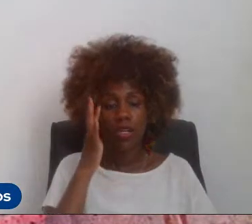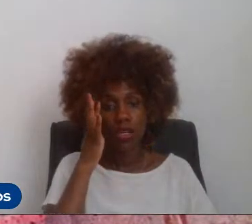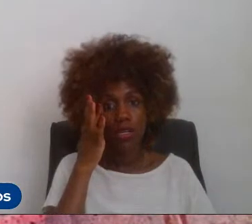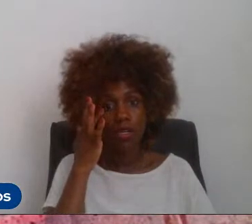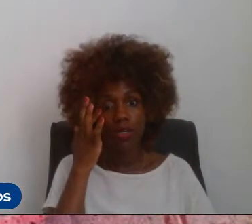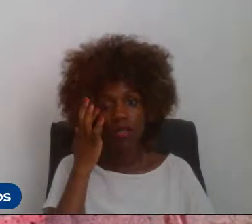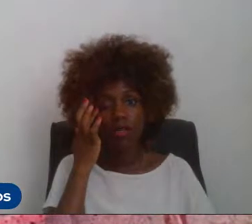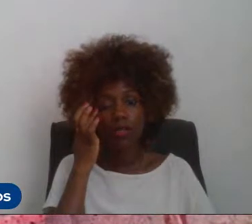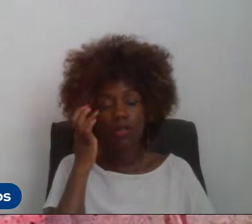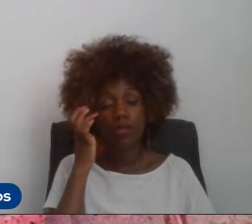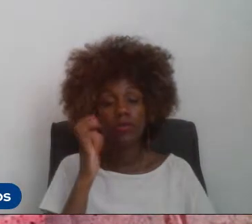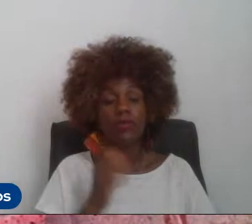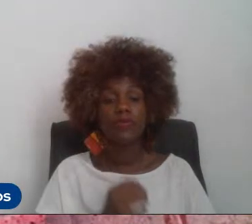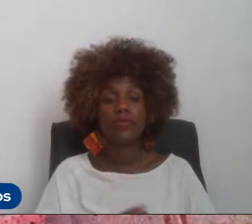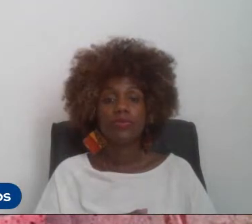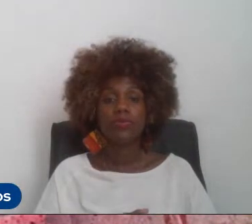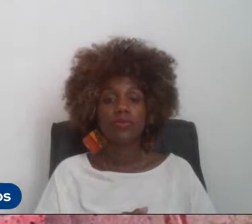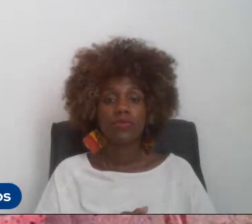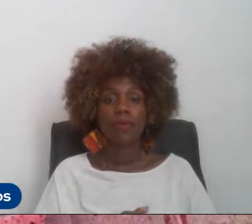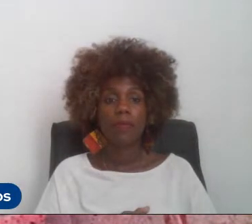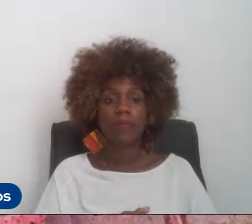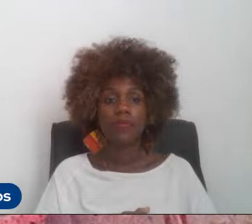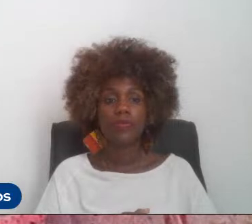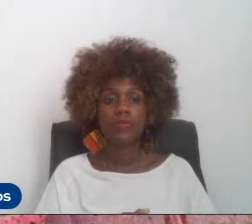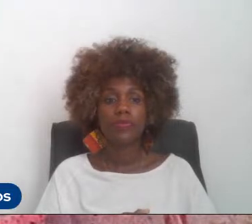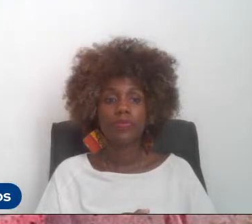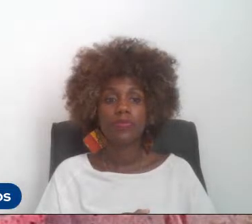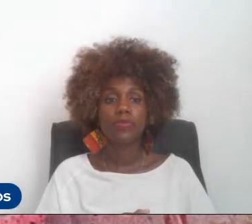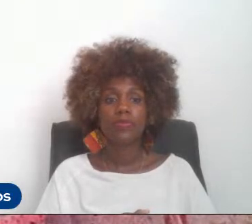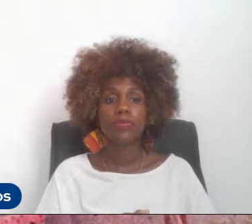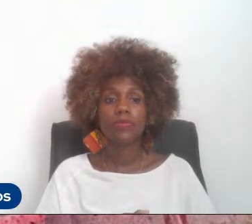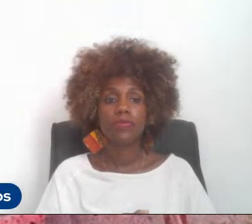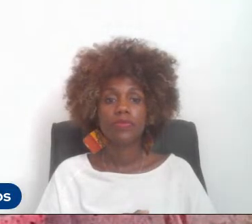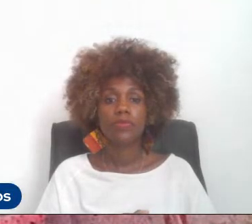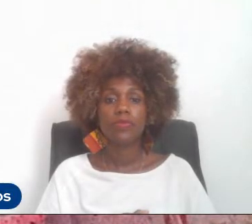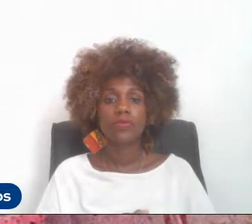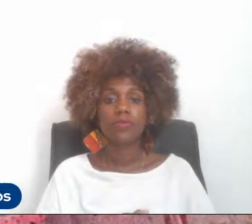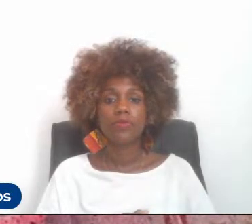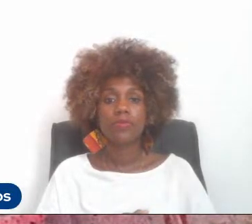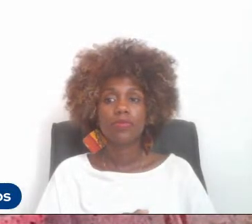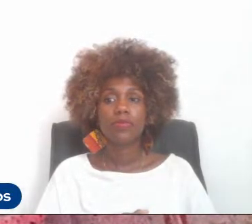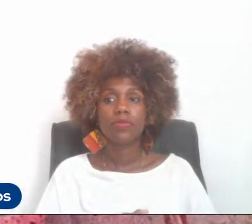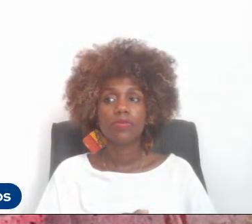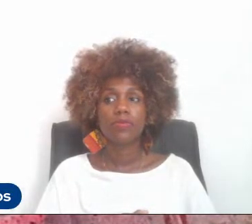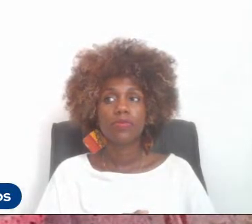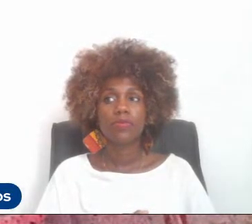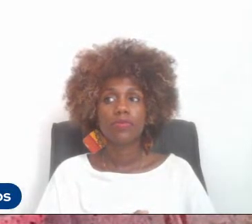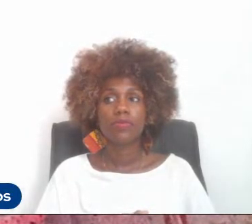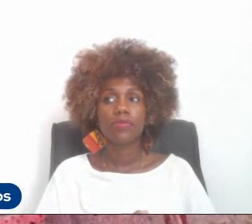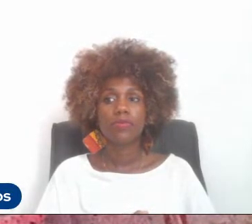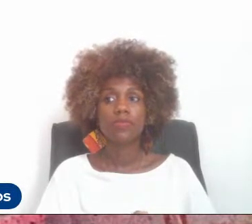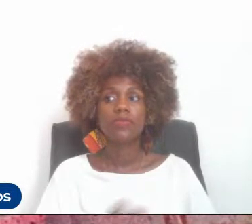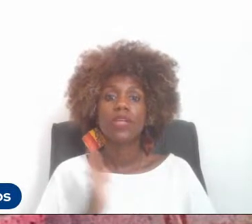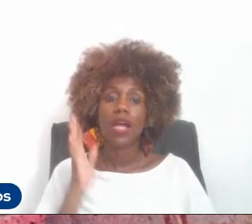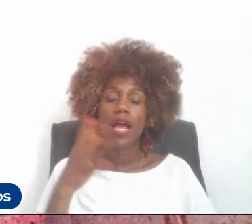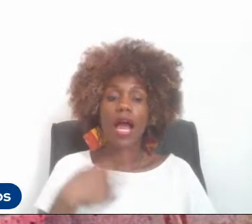presidência da CAPES, mas a presidência atual